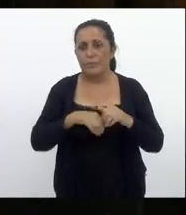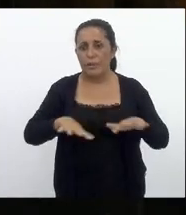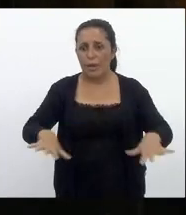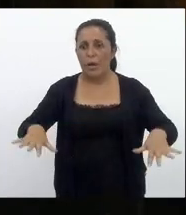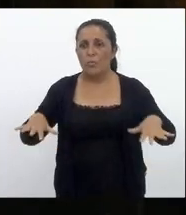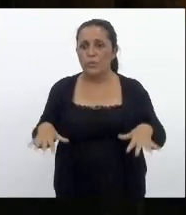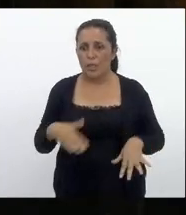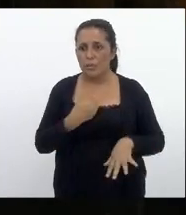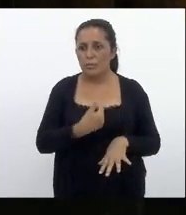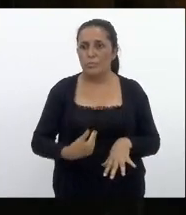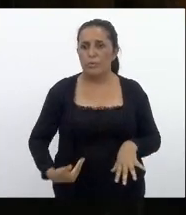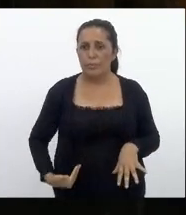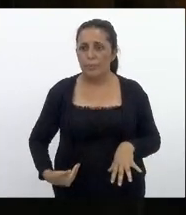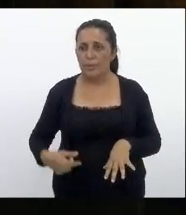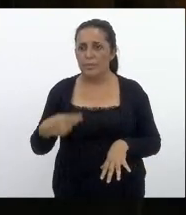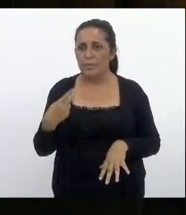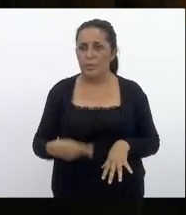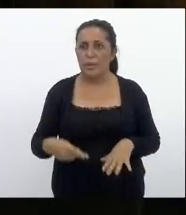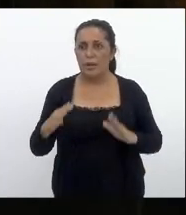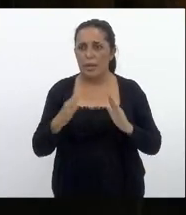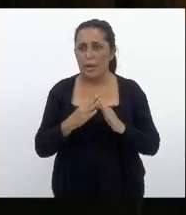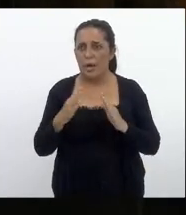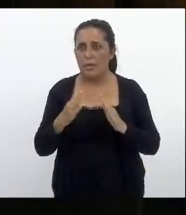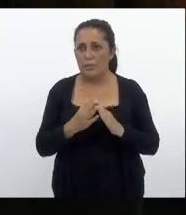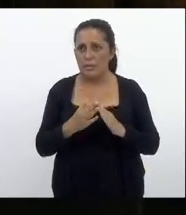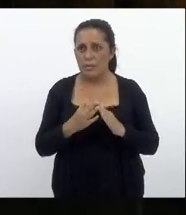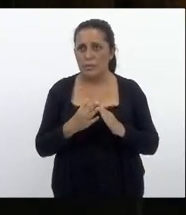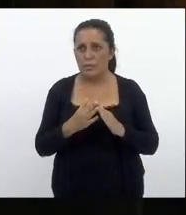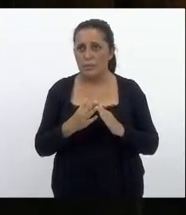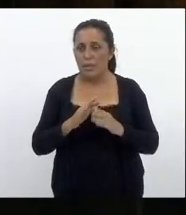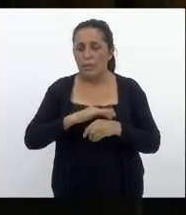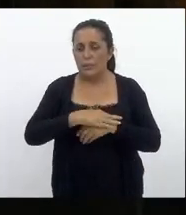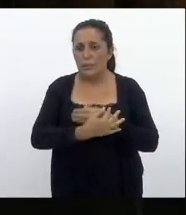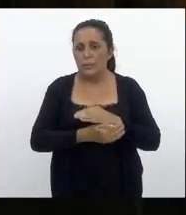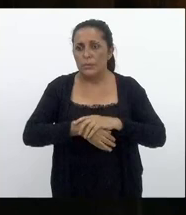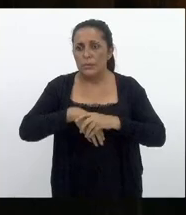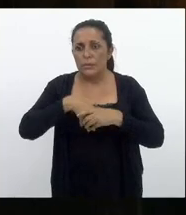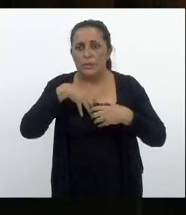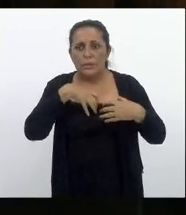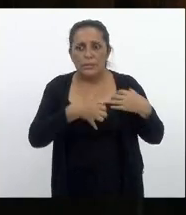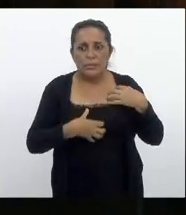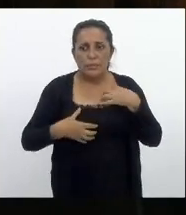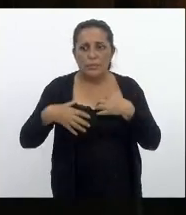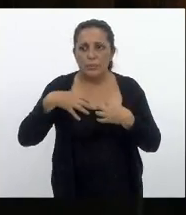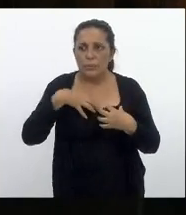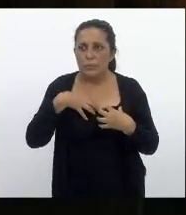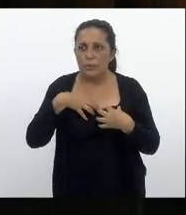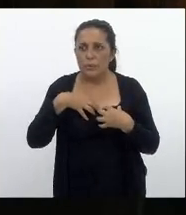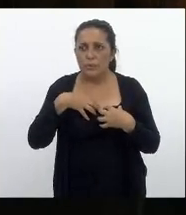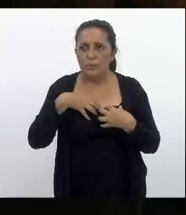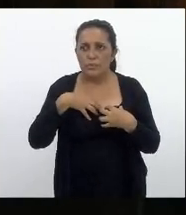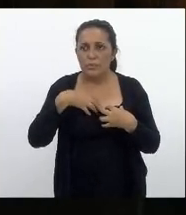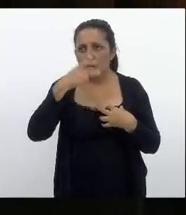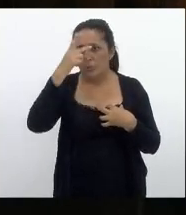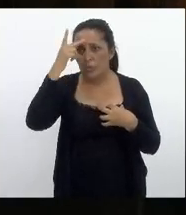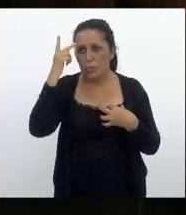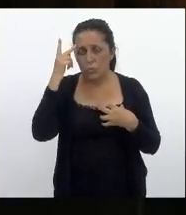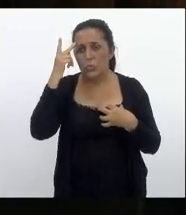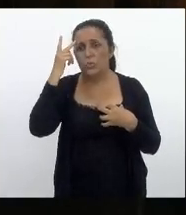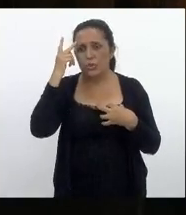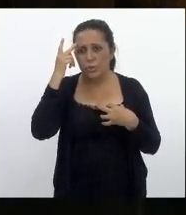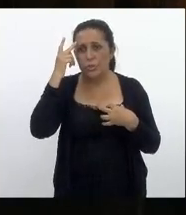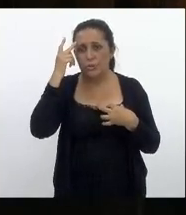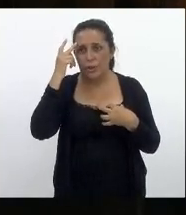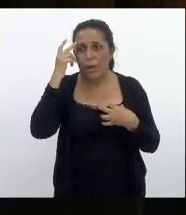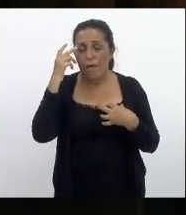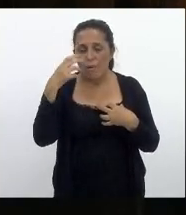públicas por esta casa realizada a angústia daqueles que serão afetados